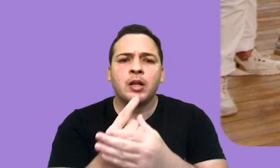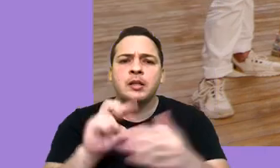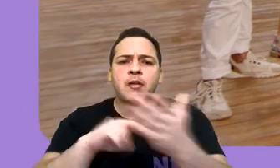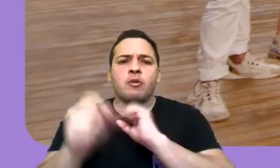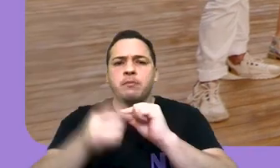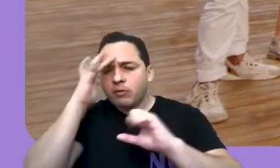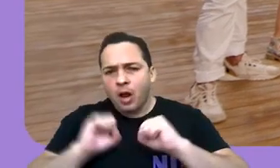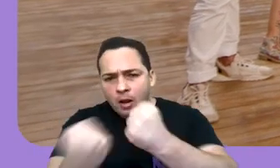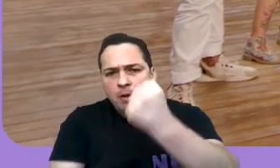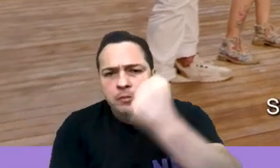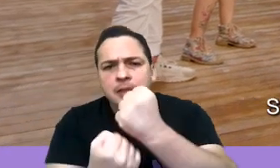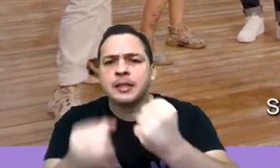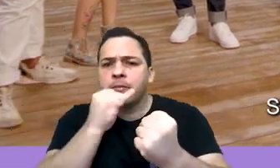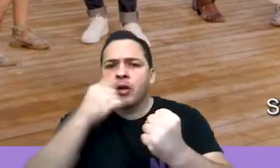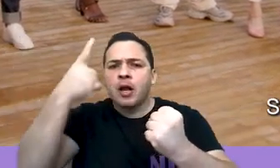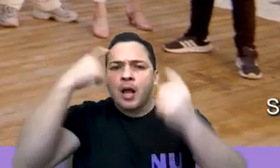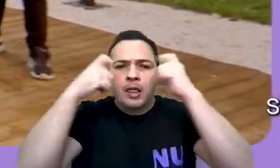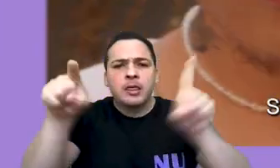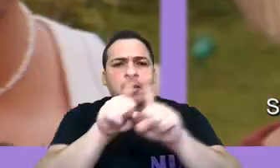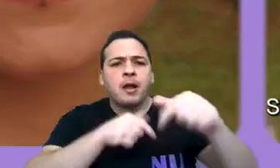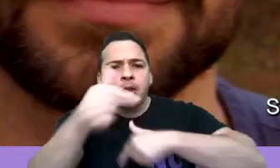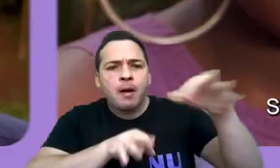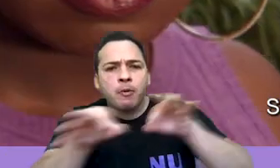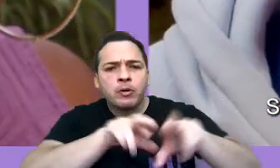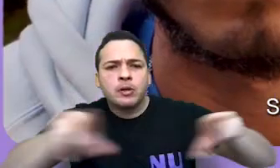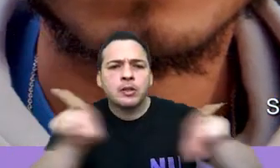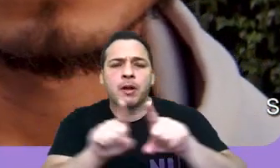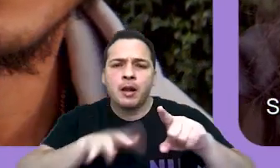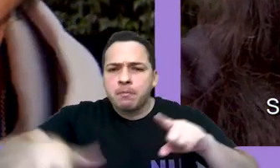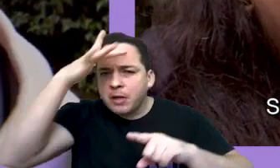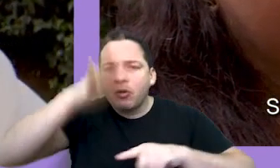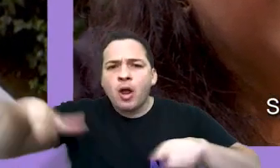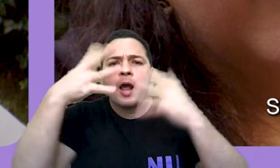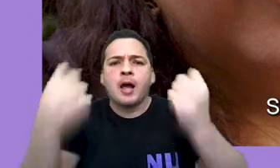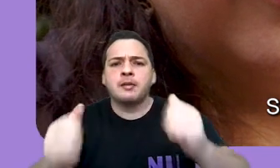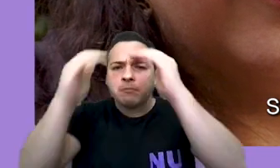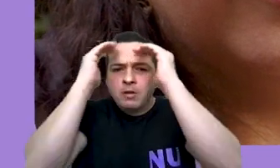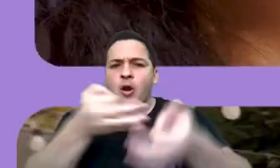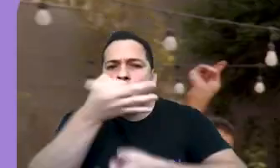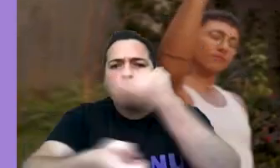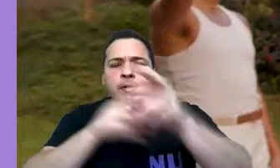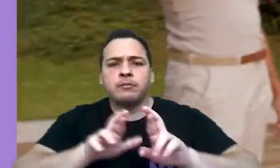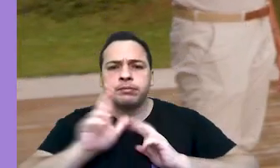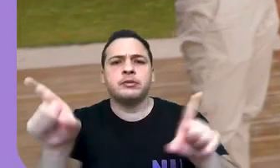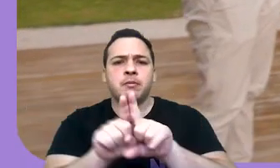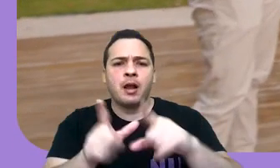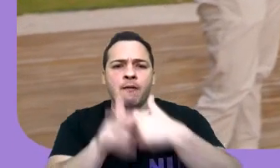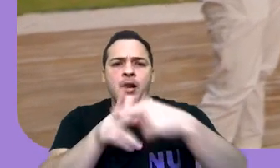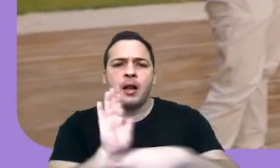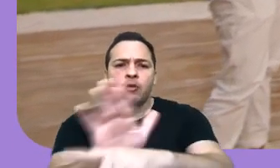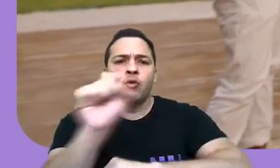Pertencer é dar poder às pessoas. Apoiando as ideias, criando iniciativas, ambientes seguros para a troca. E trazendo